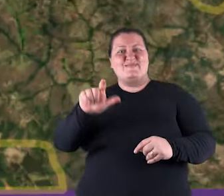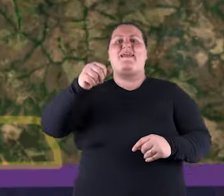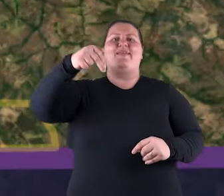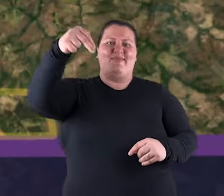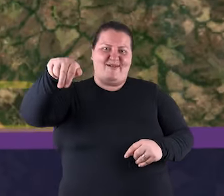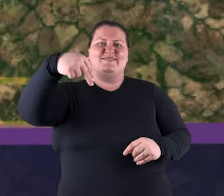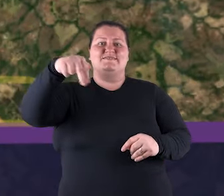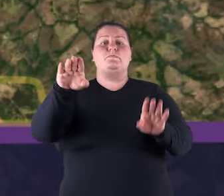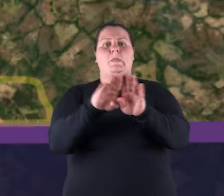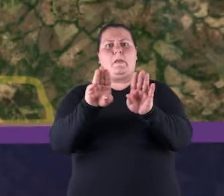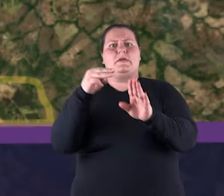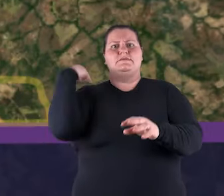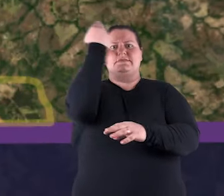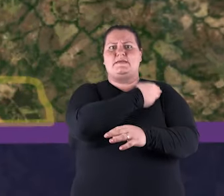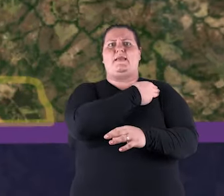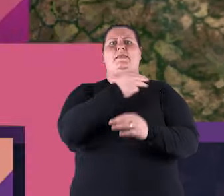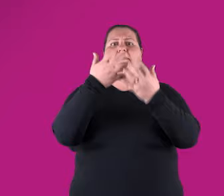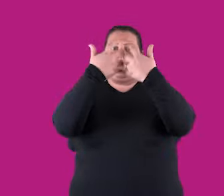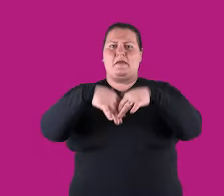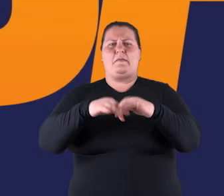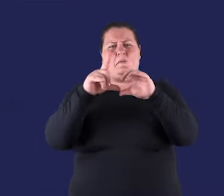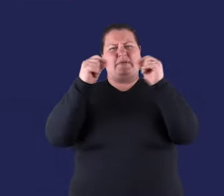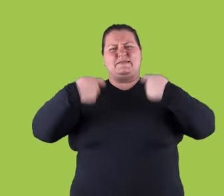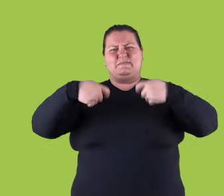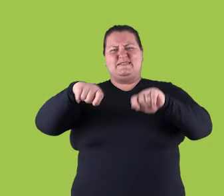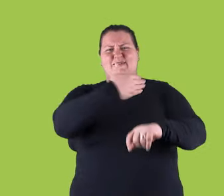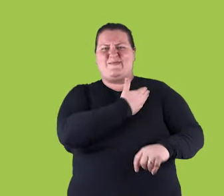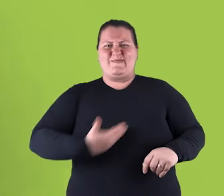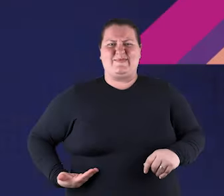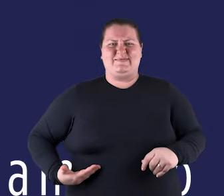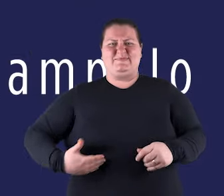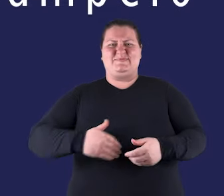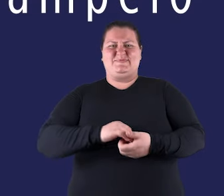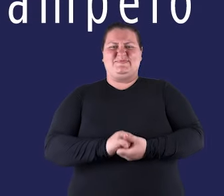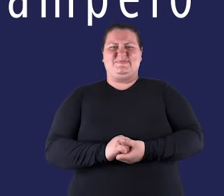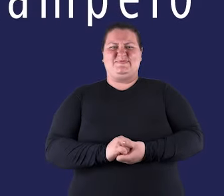Extensão do metrô para Santa Maria e Gama. Brasília precisa de uma governadora. Brasília